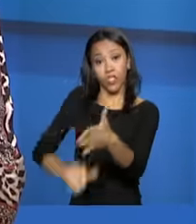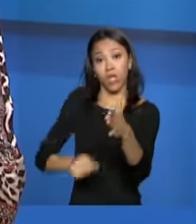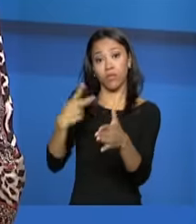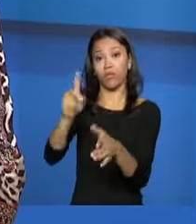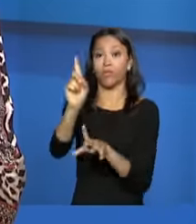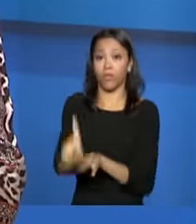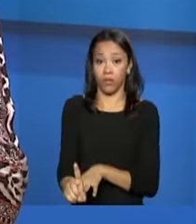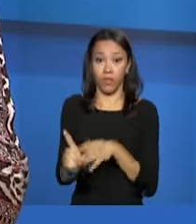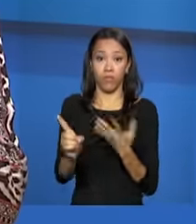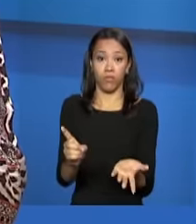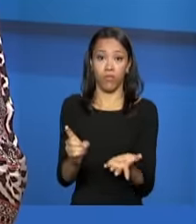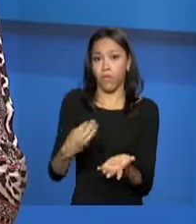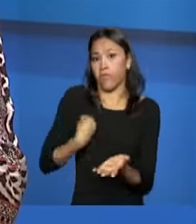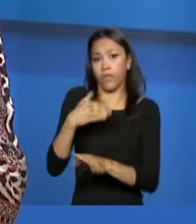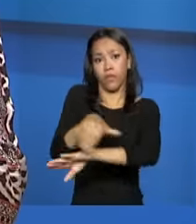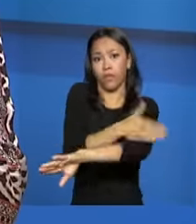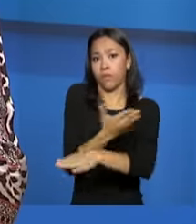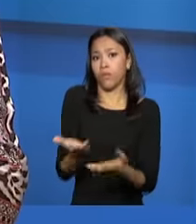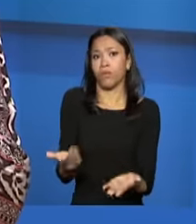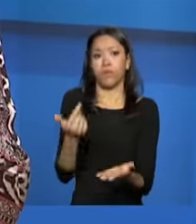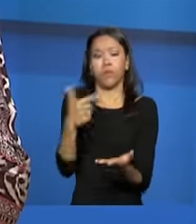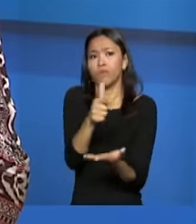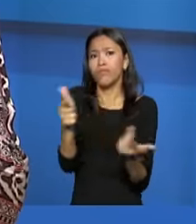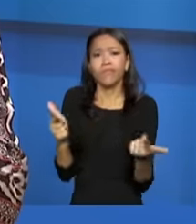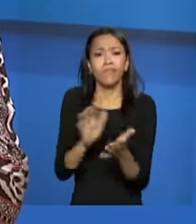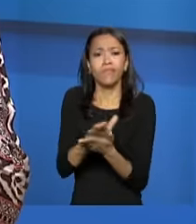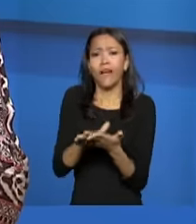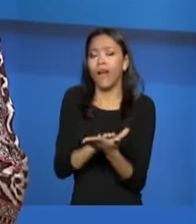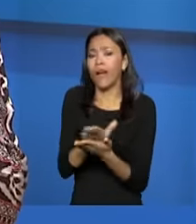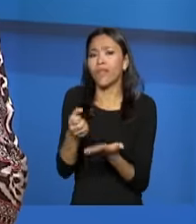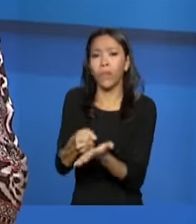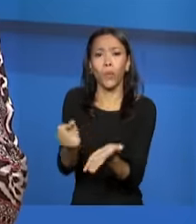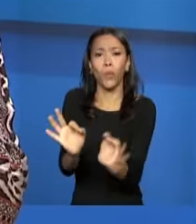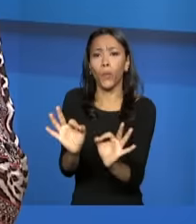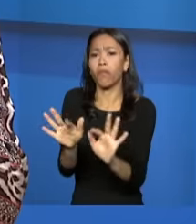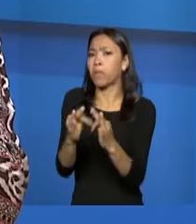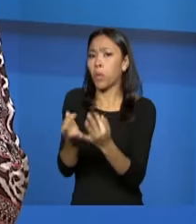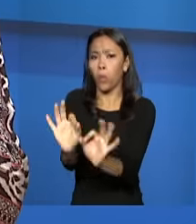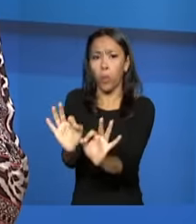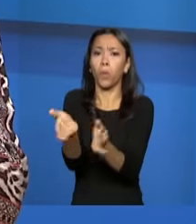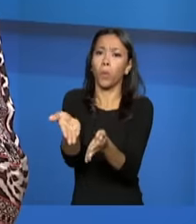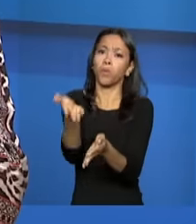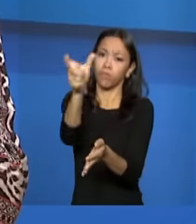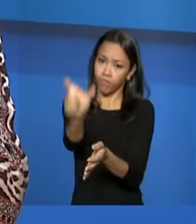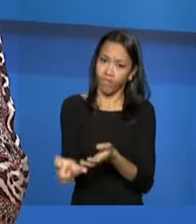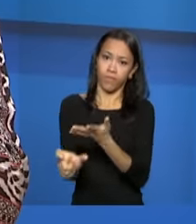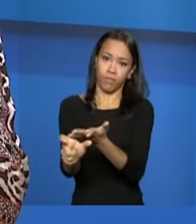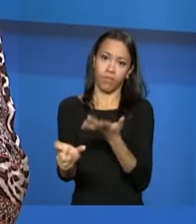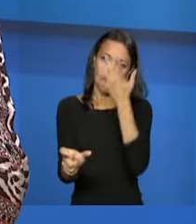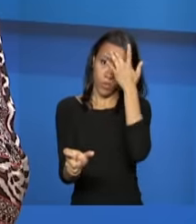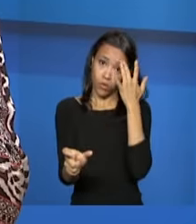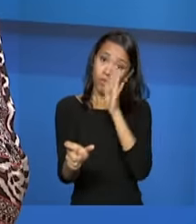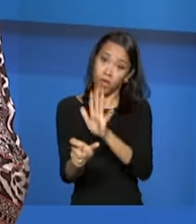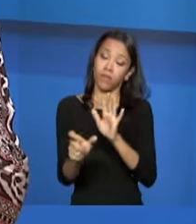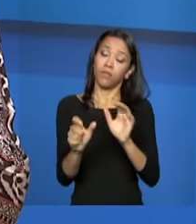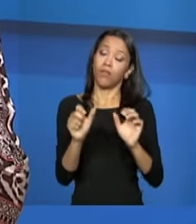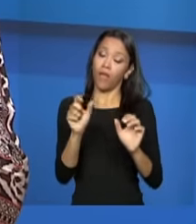violação de direitos, nesse processo de mudança. Não é mudar a nomenclatura, né, mas é mudar, é mudar